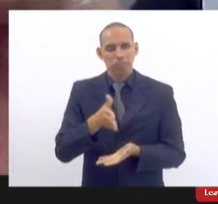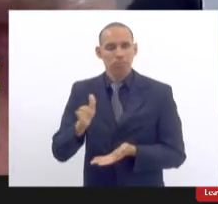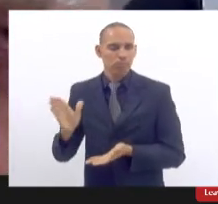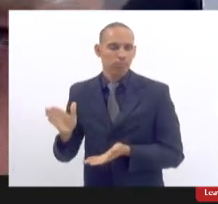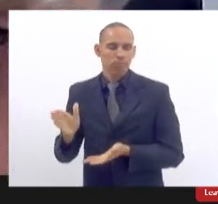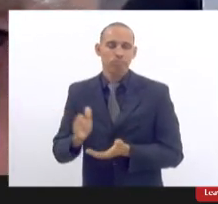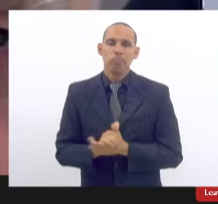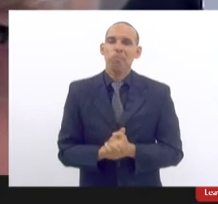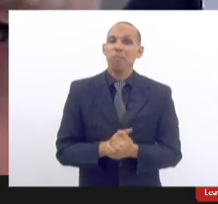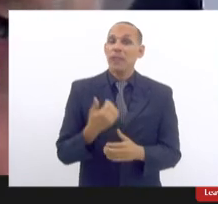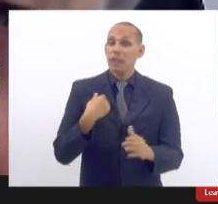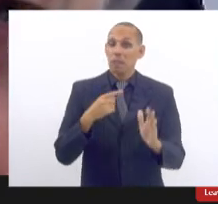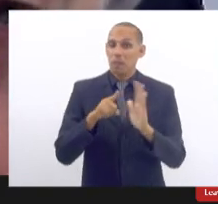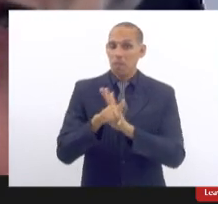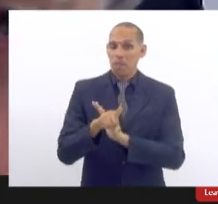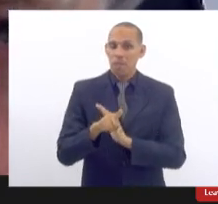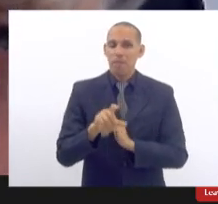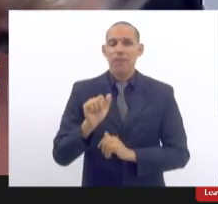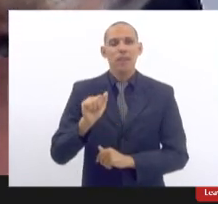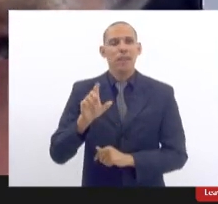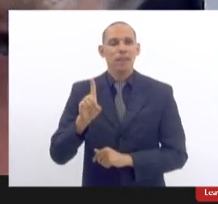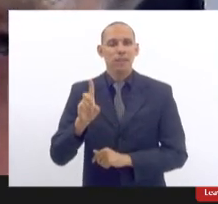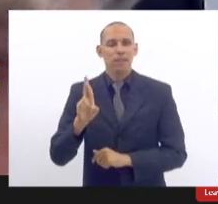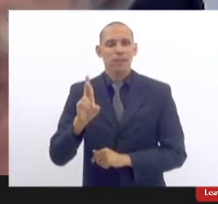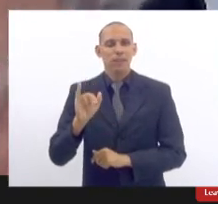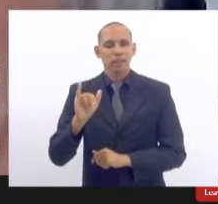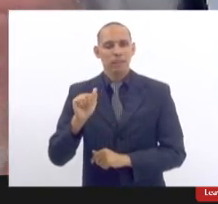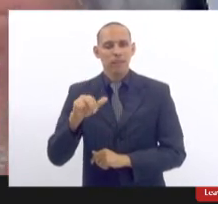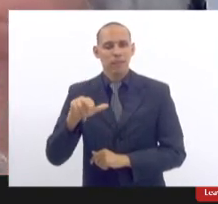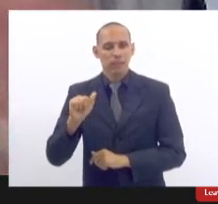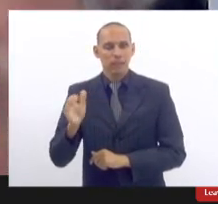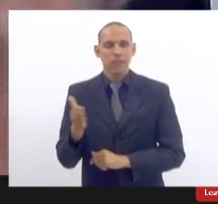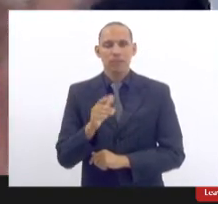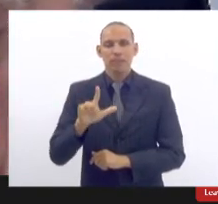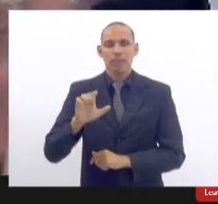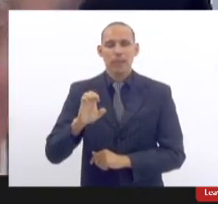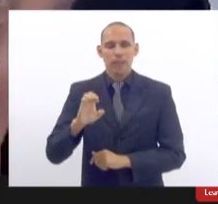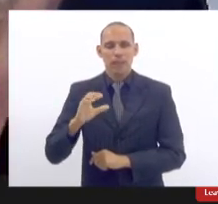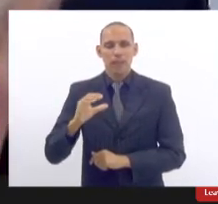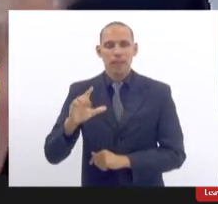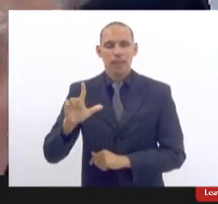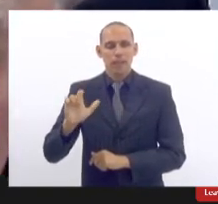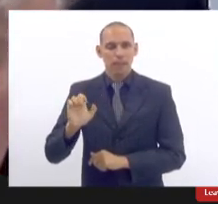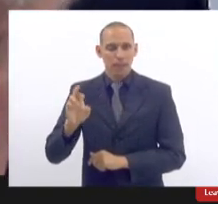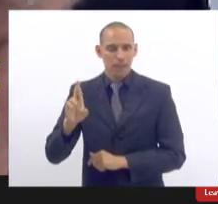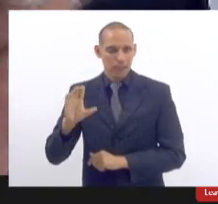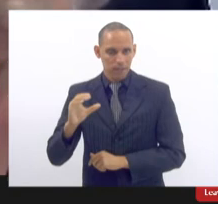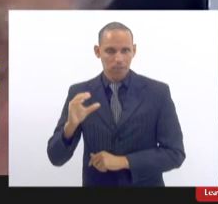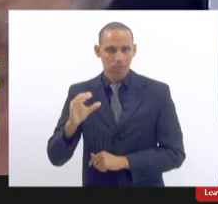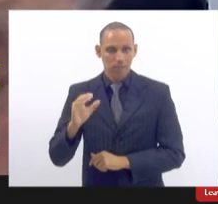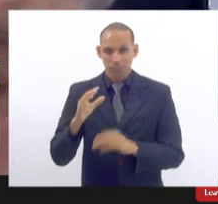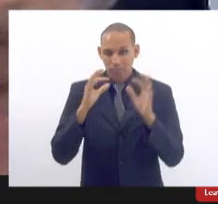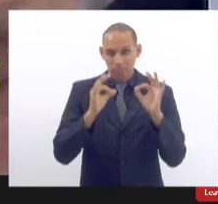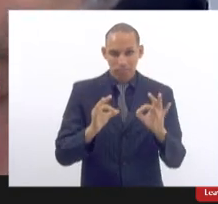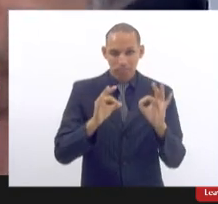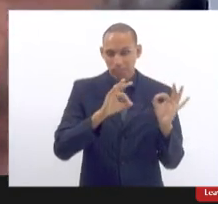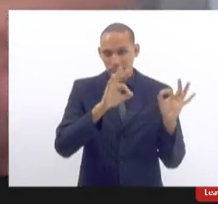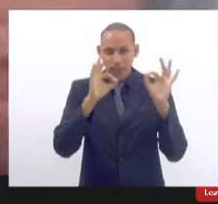pergunto Adriana Leclerc aqui de Macaé que está nos assistindo se quer